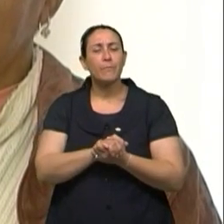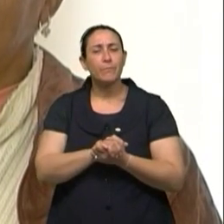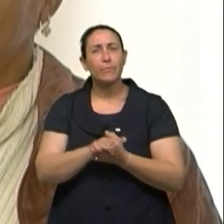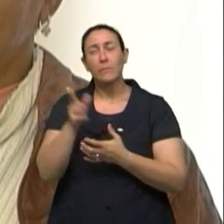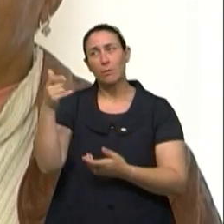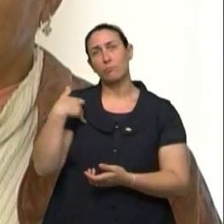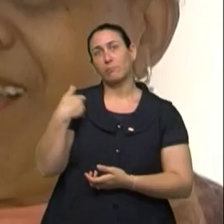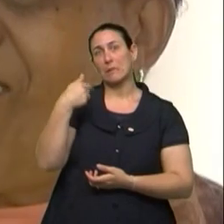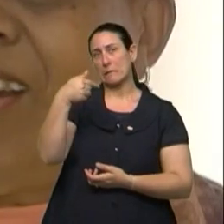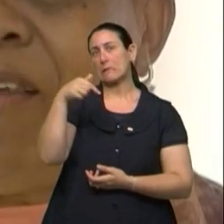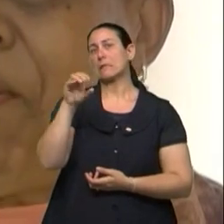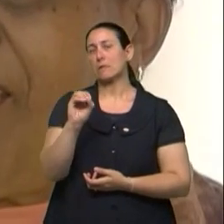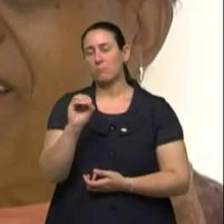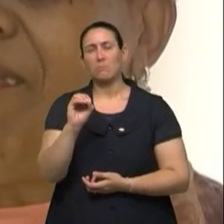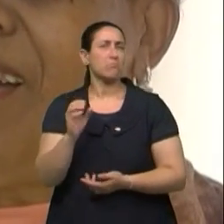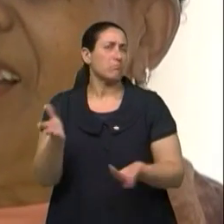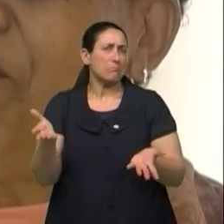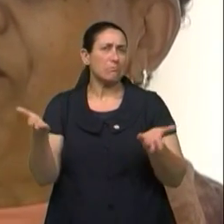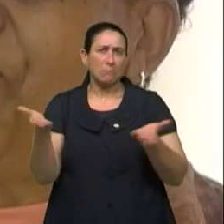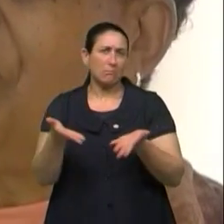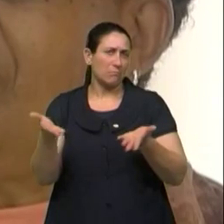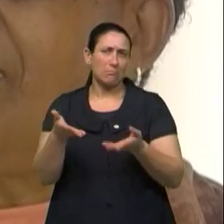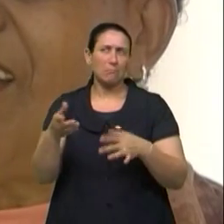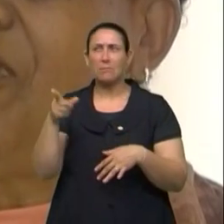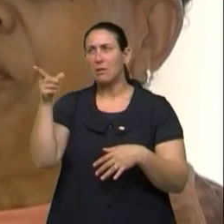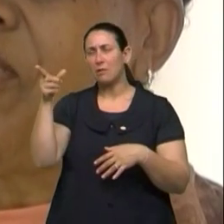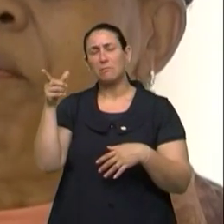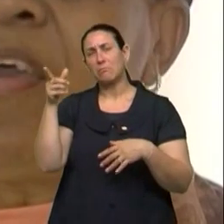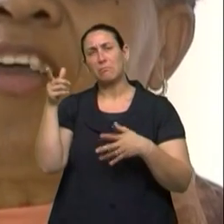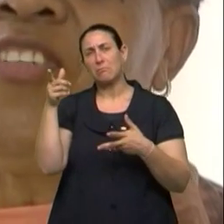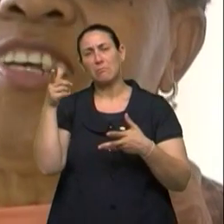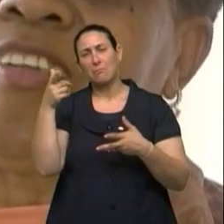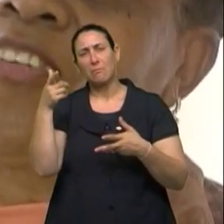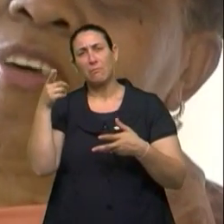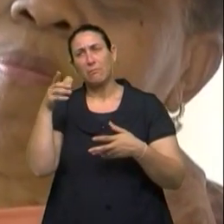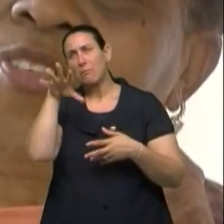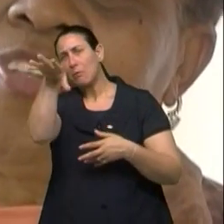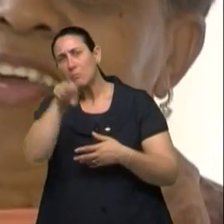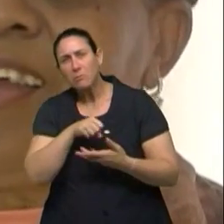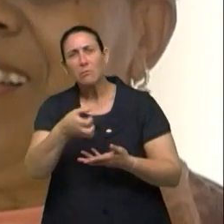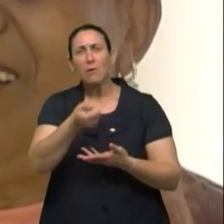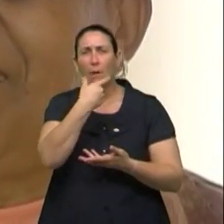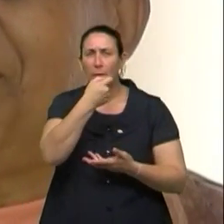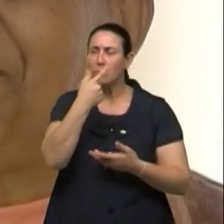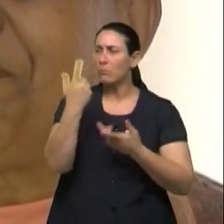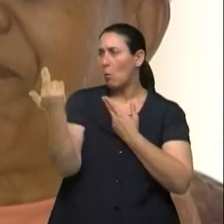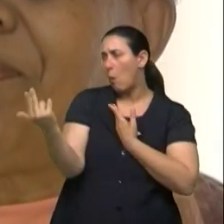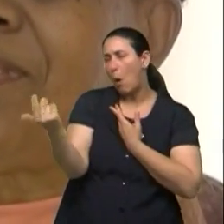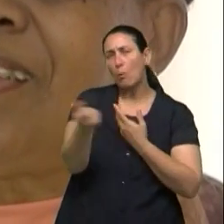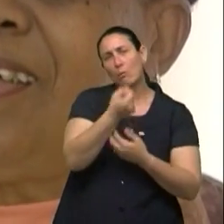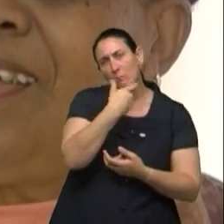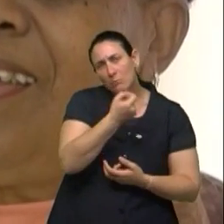já está com 70 anos. E agora ele pega, vai, busca, ele traz os remédios, ele traz os remédios dele.